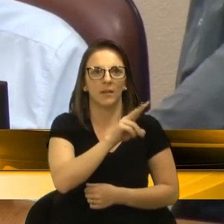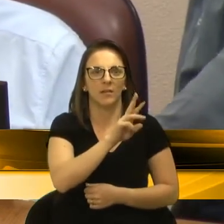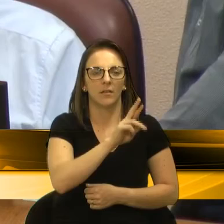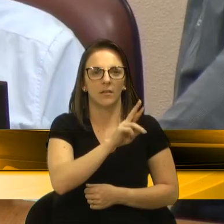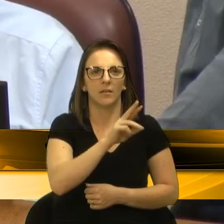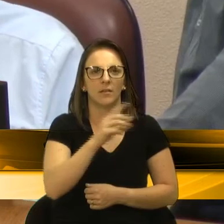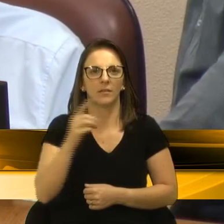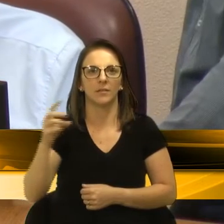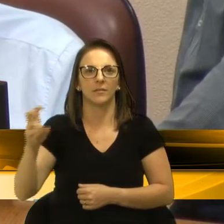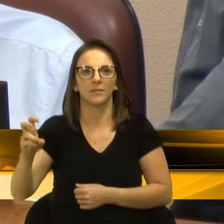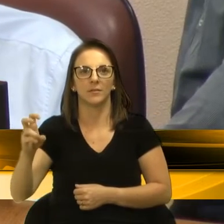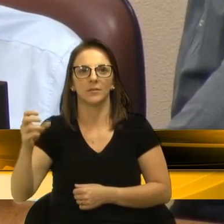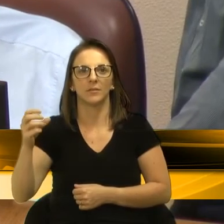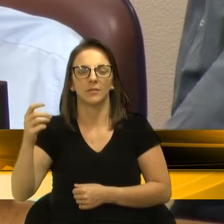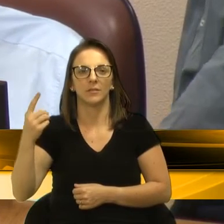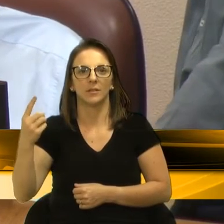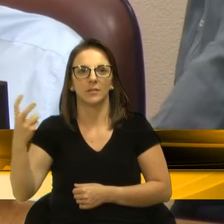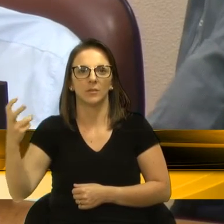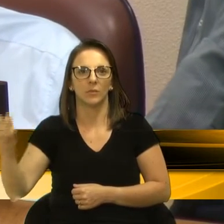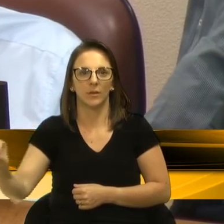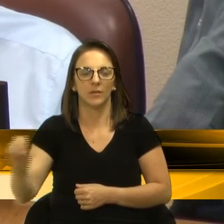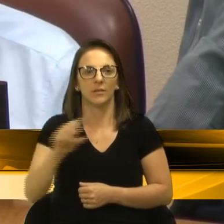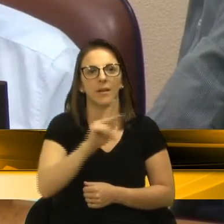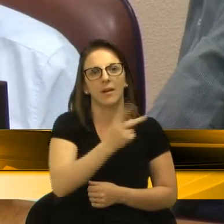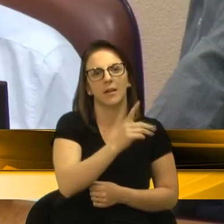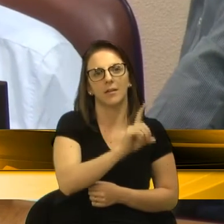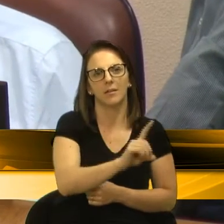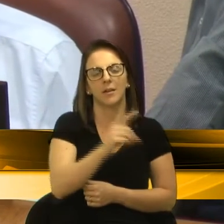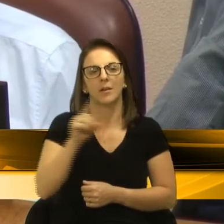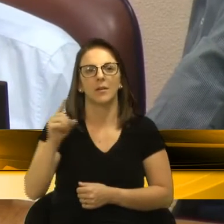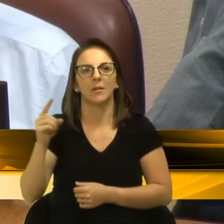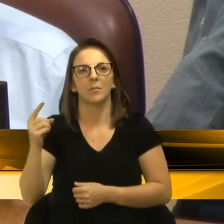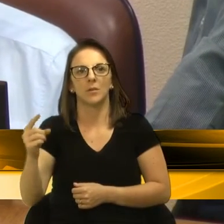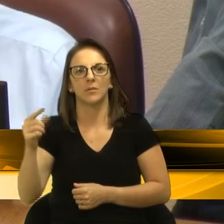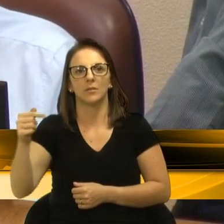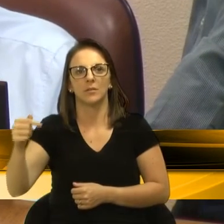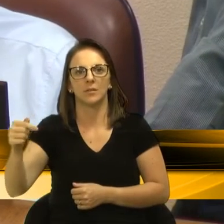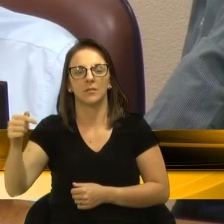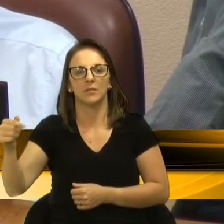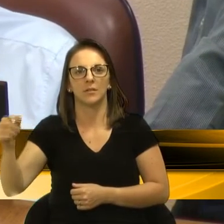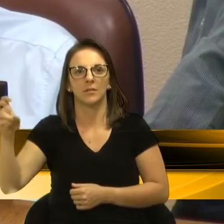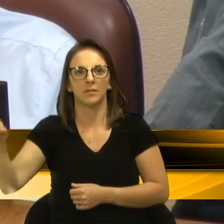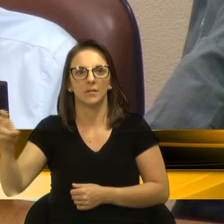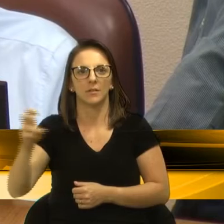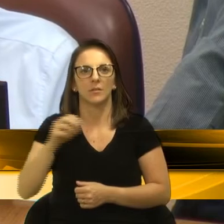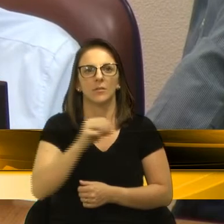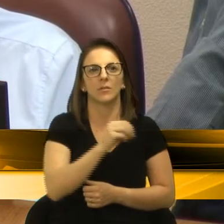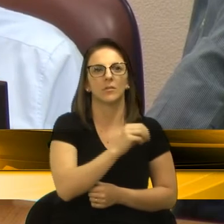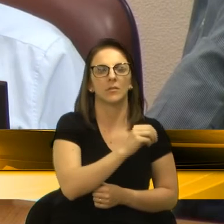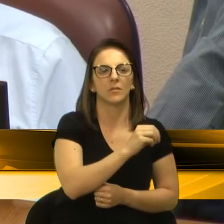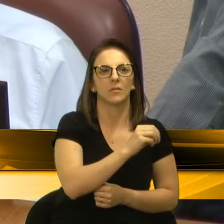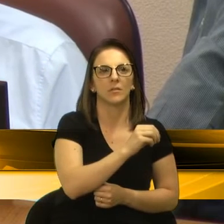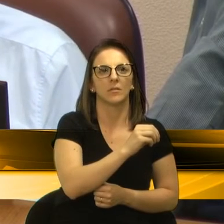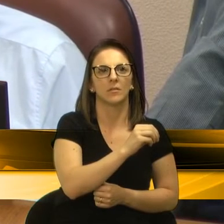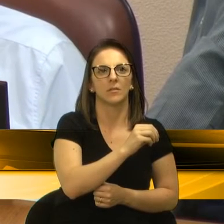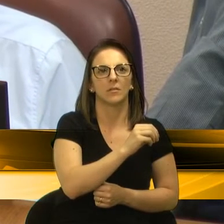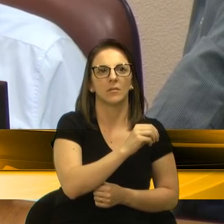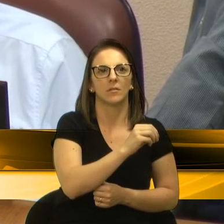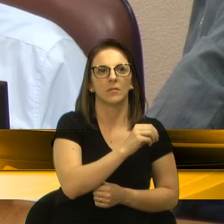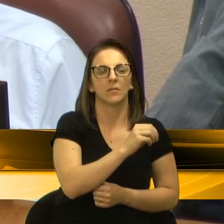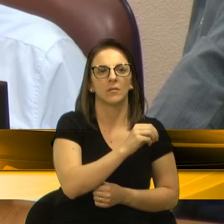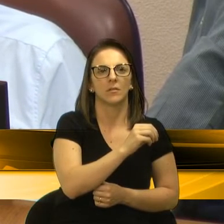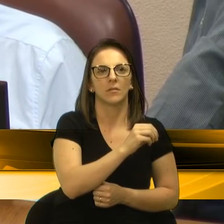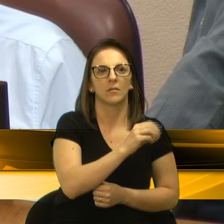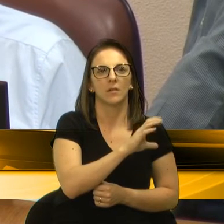HD disco de armazenamento 1.975,35, monitor LED 32 polegadas 1.455,